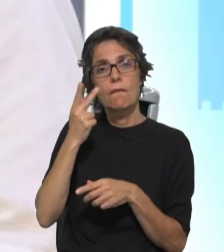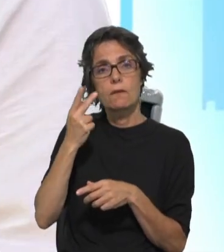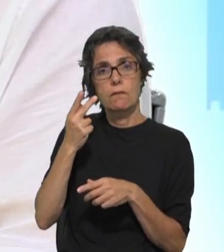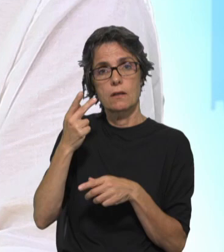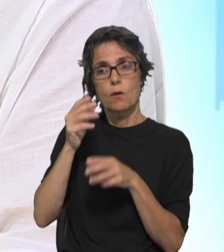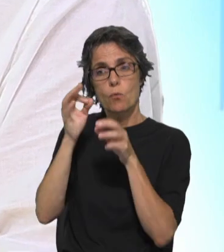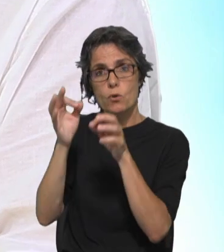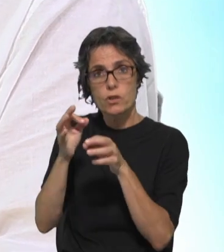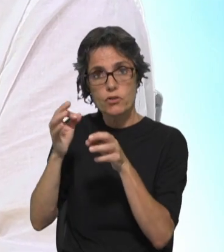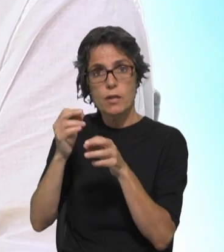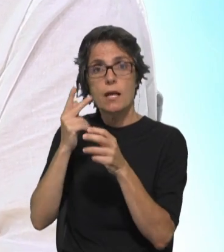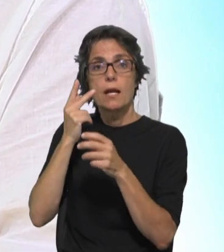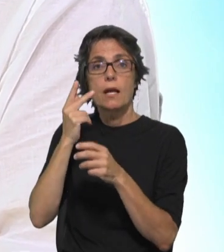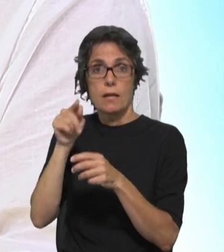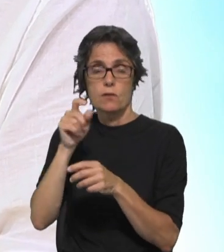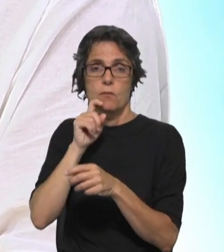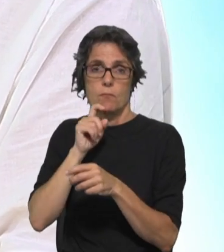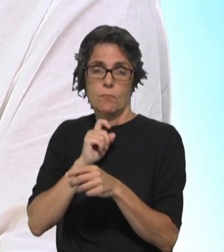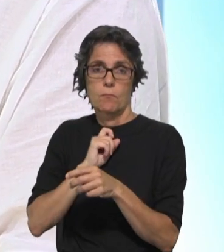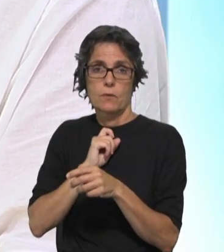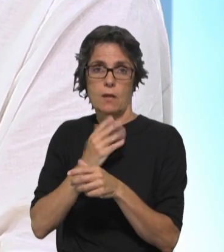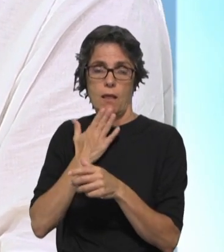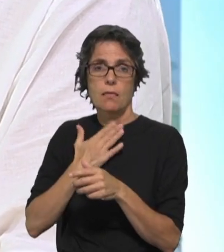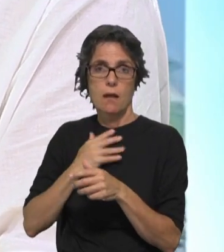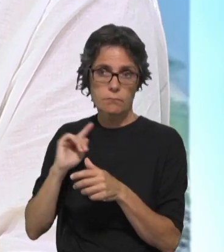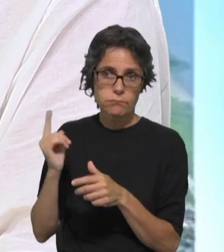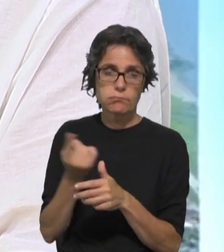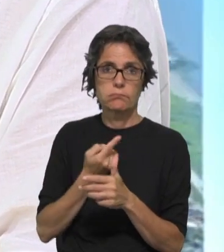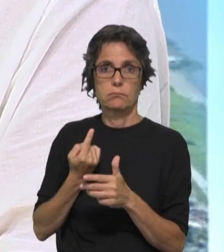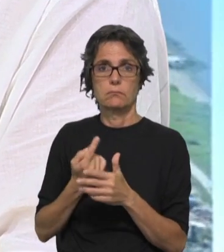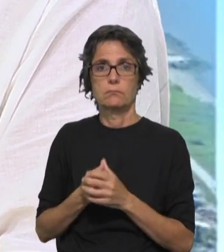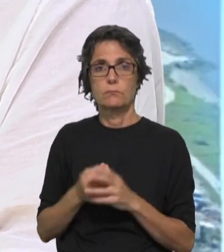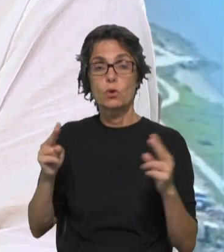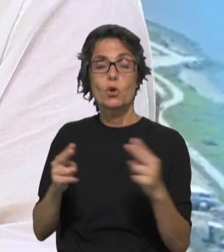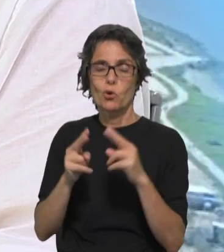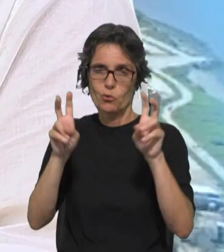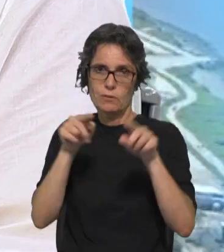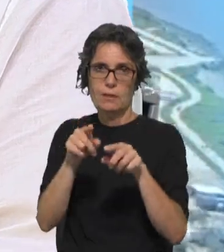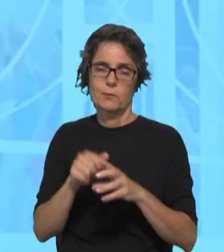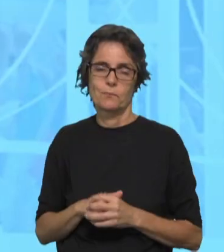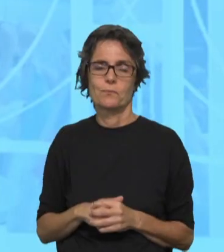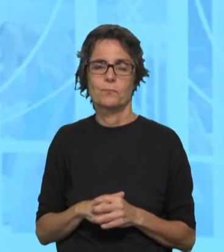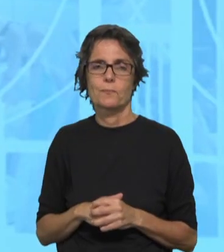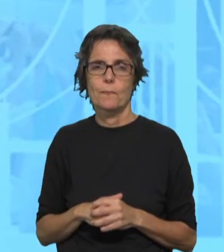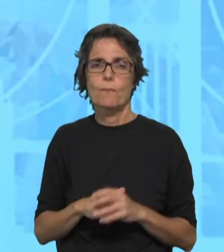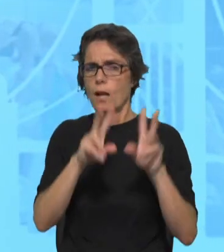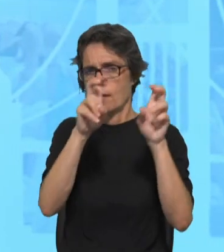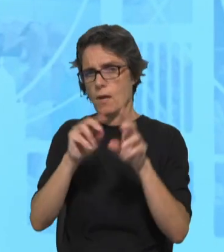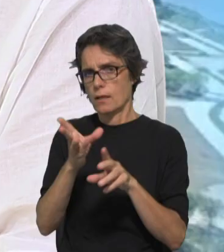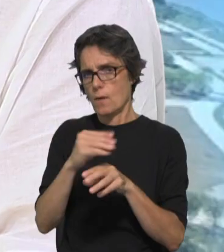o que nós tentamos pensar com este encontro. Também Somos Terra. Depois várias temáticas são